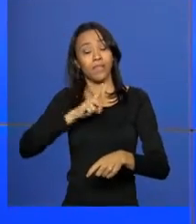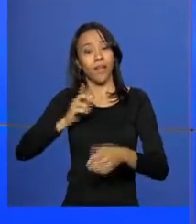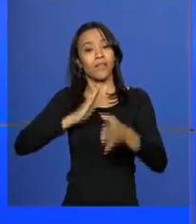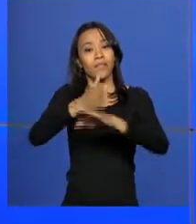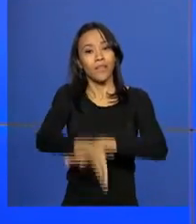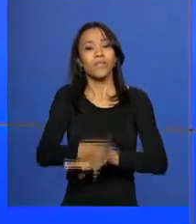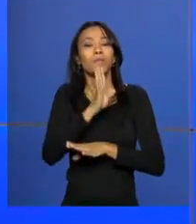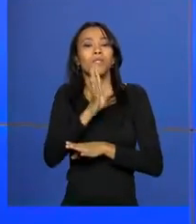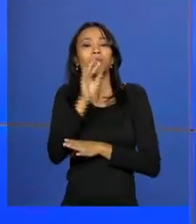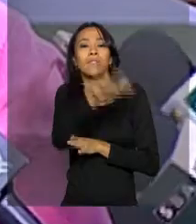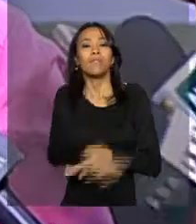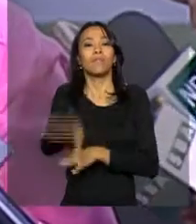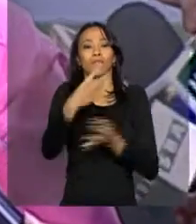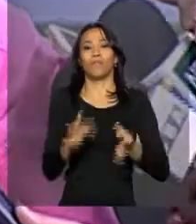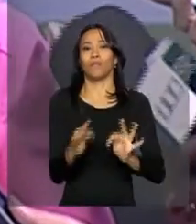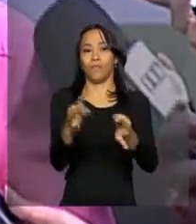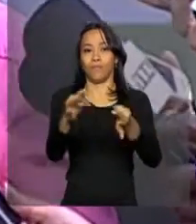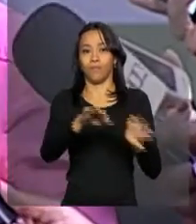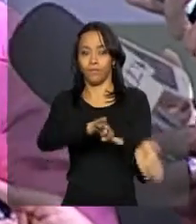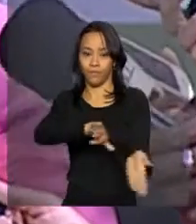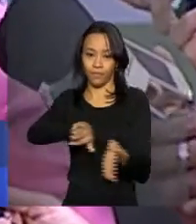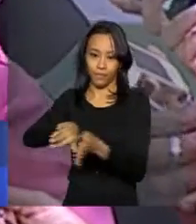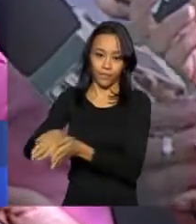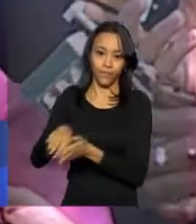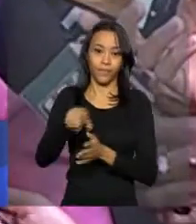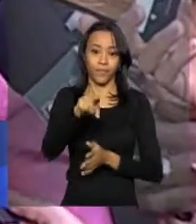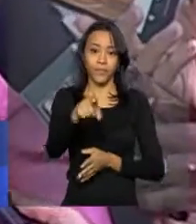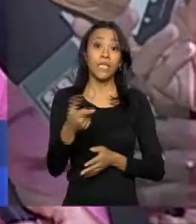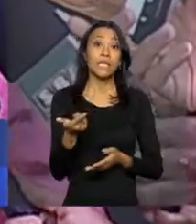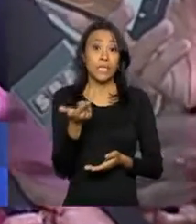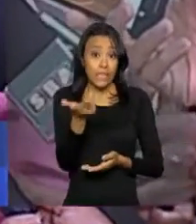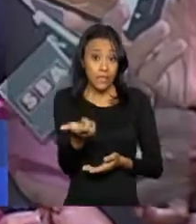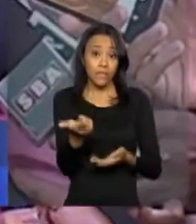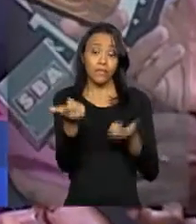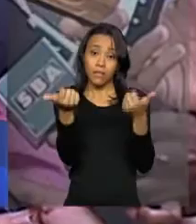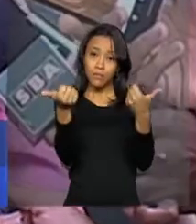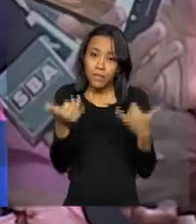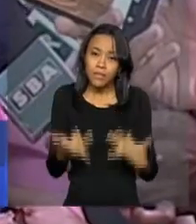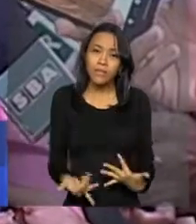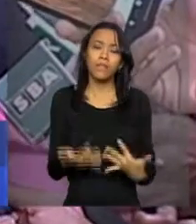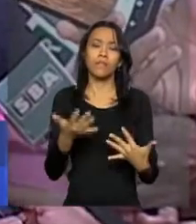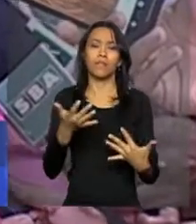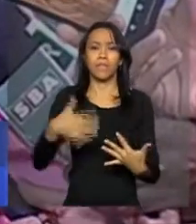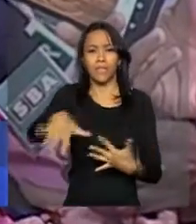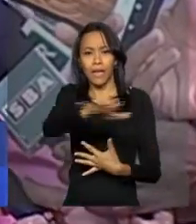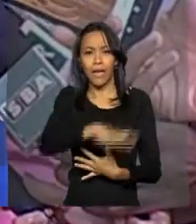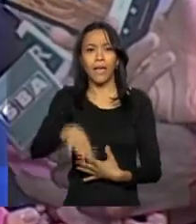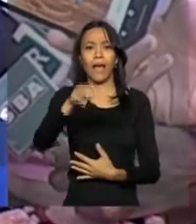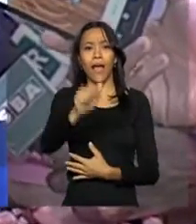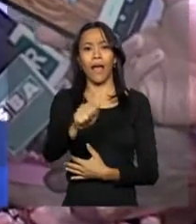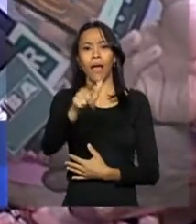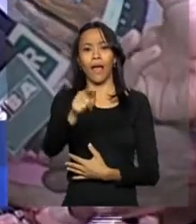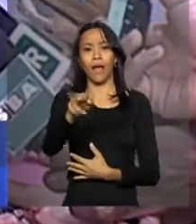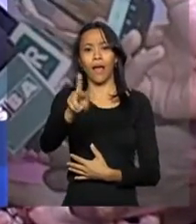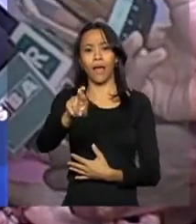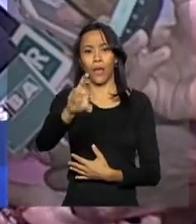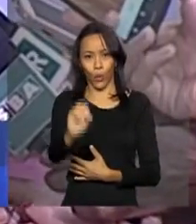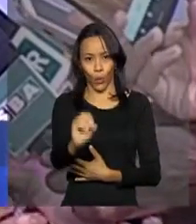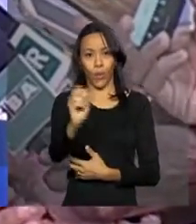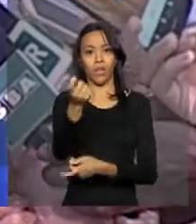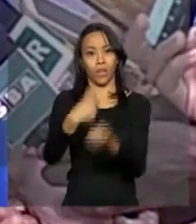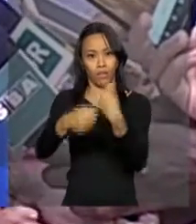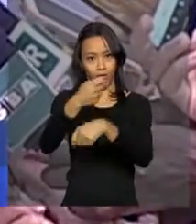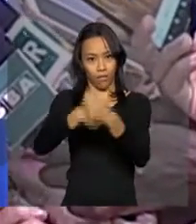tecnologias. Isso tudo que o agro vem representando para o Brasil, diferentemente dos outros setores,